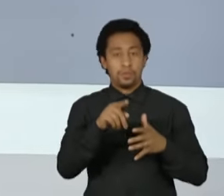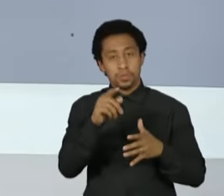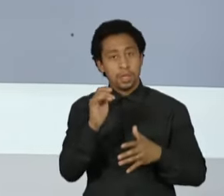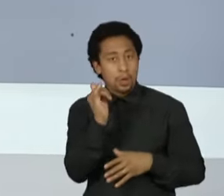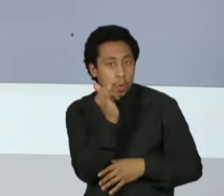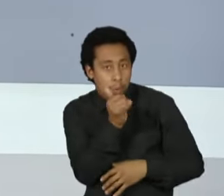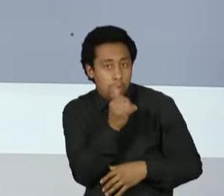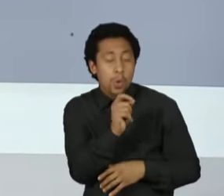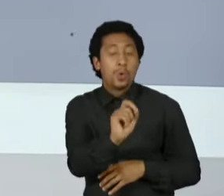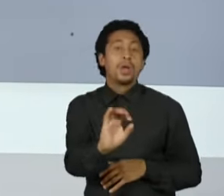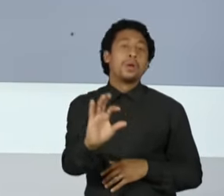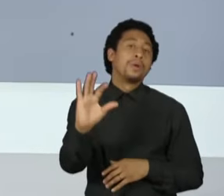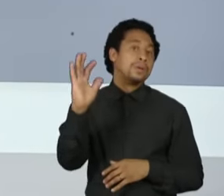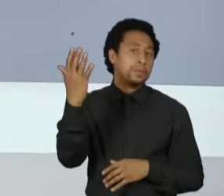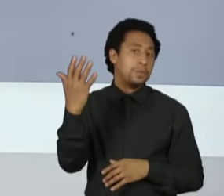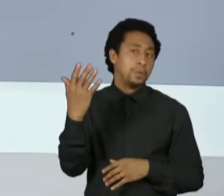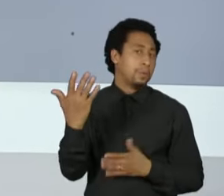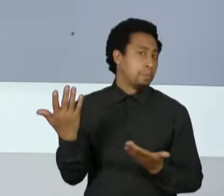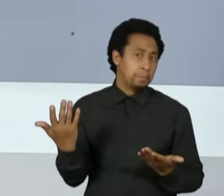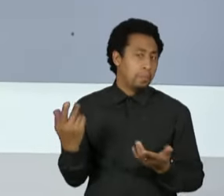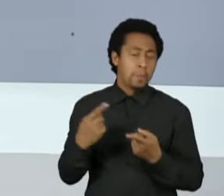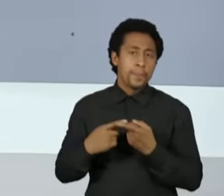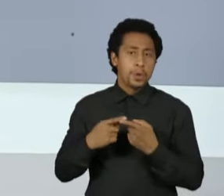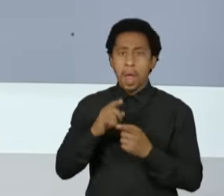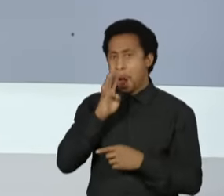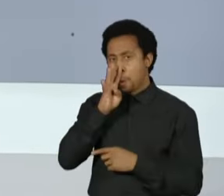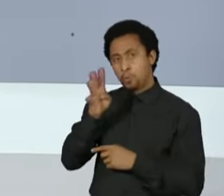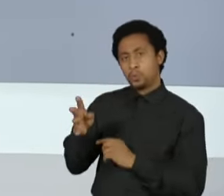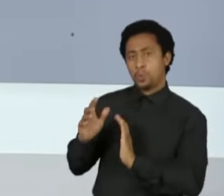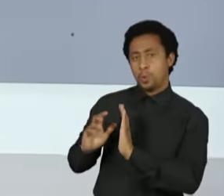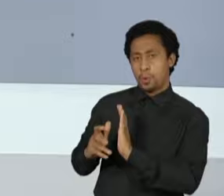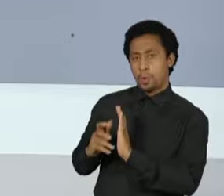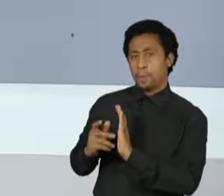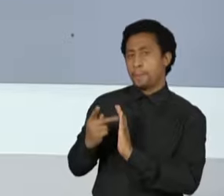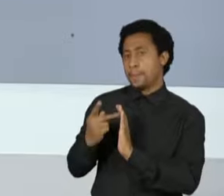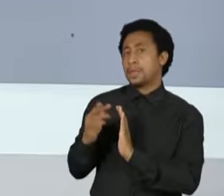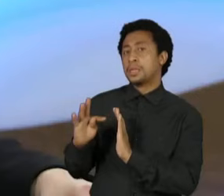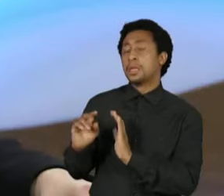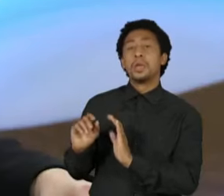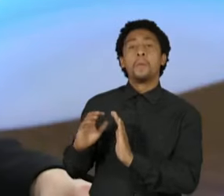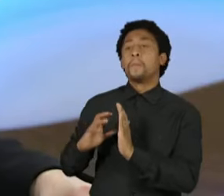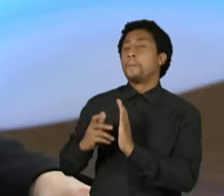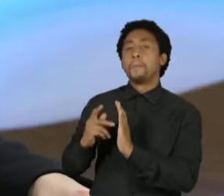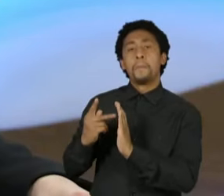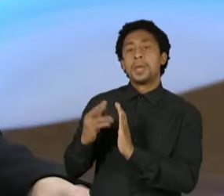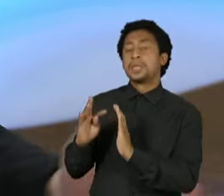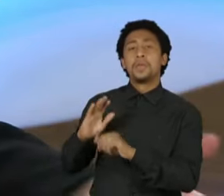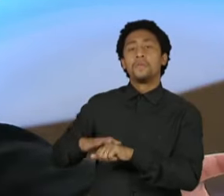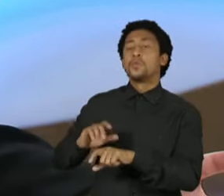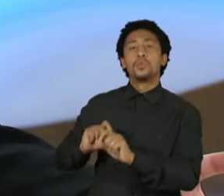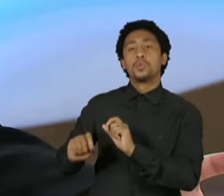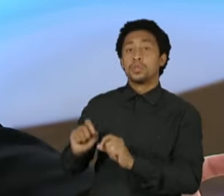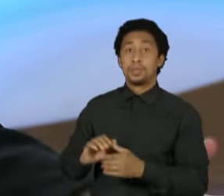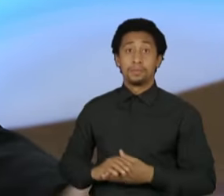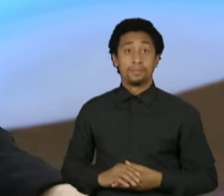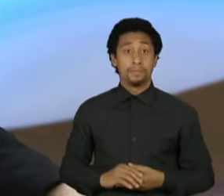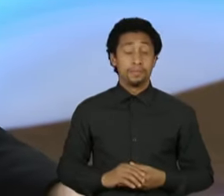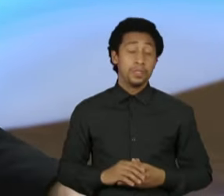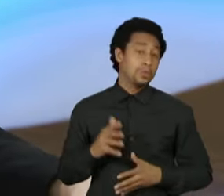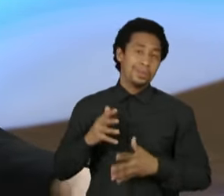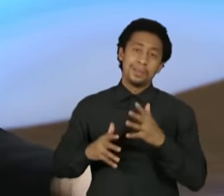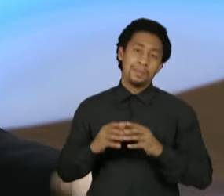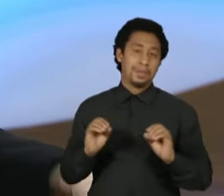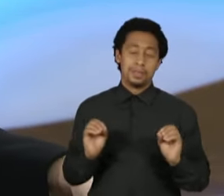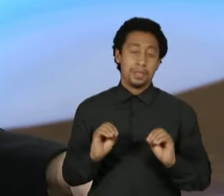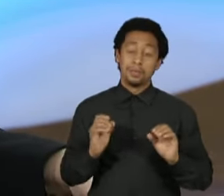a fez, o que motivou a senhora a fazer essa acusação contra o PT e o que fez o PT. Não, não me impede, Thaís. É só que eu vim para falar de Brasil,